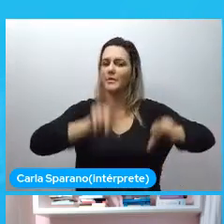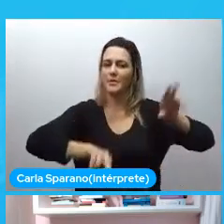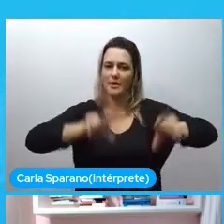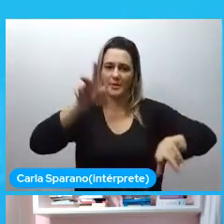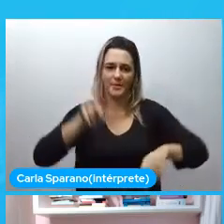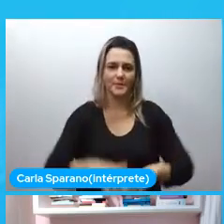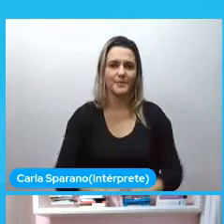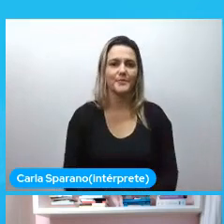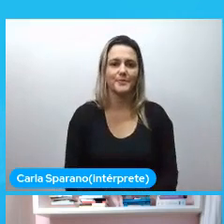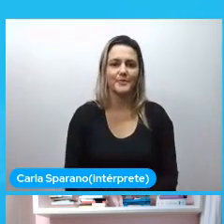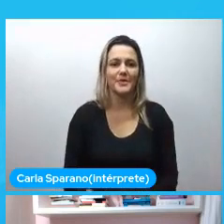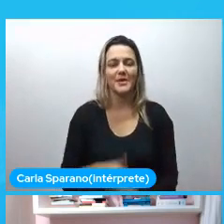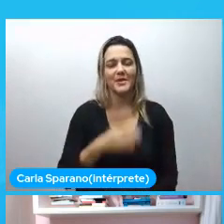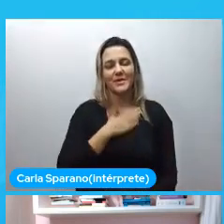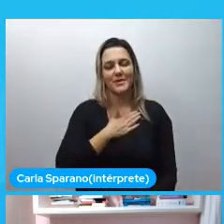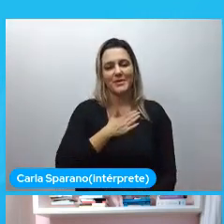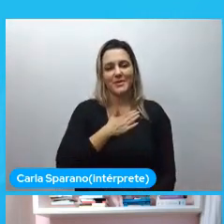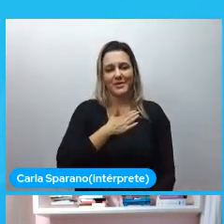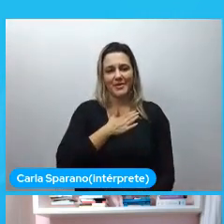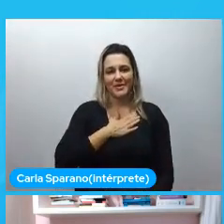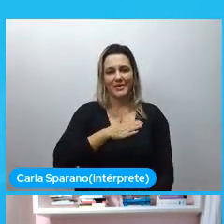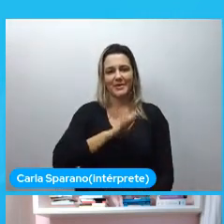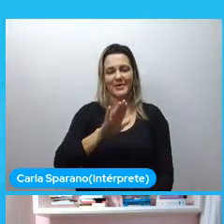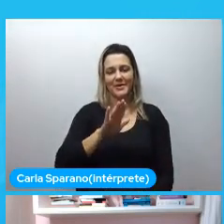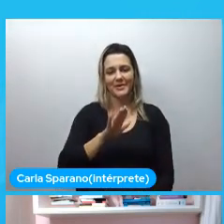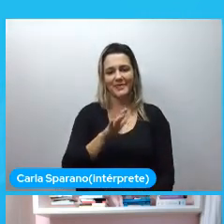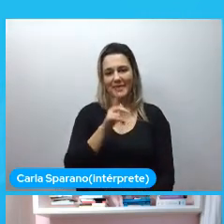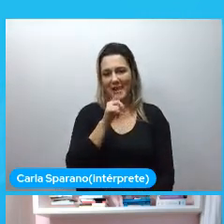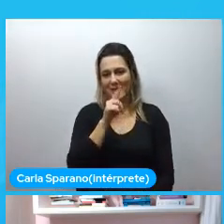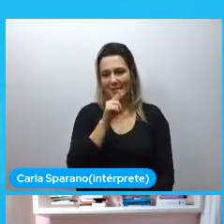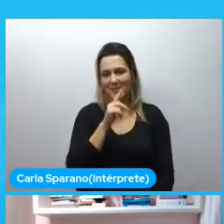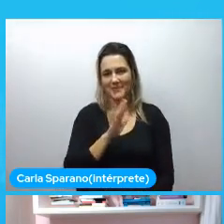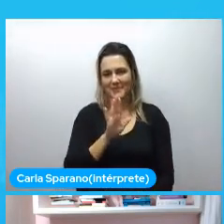vou dar uma respirada aqui deixa eu beber um pouquinho d'água